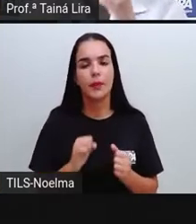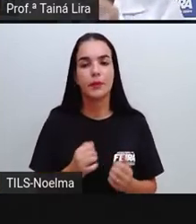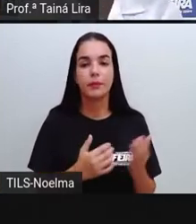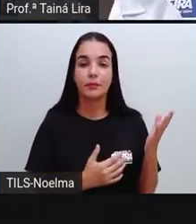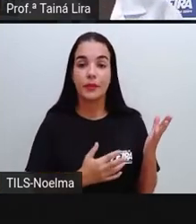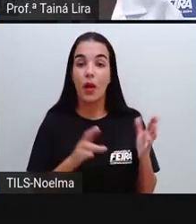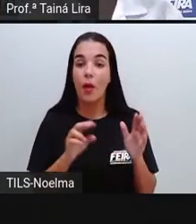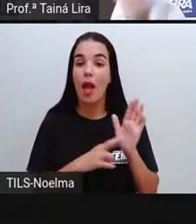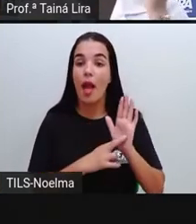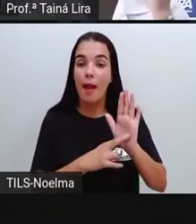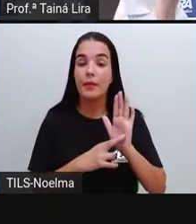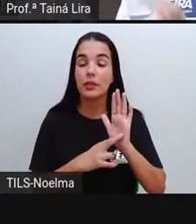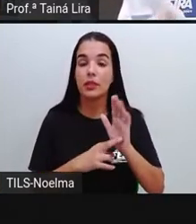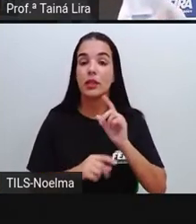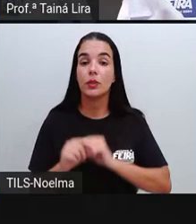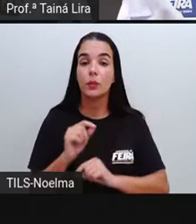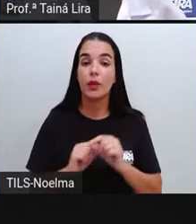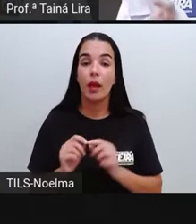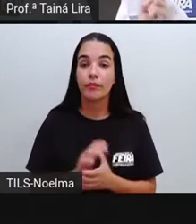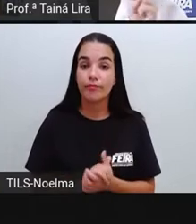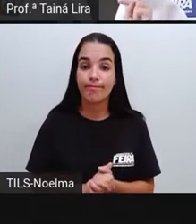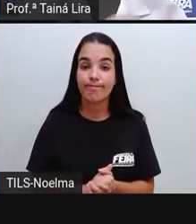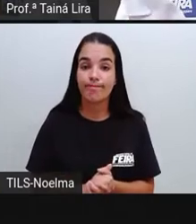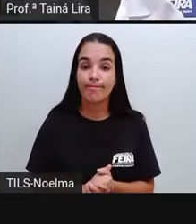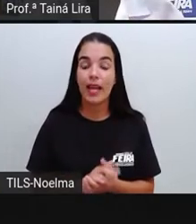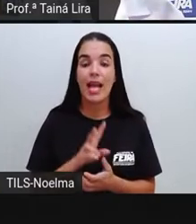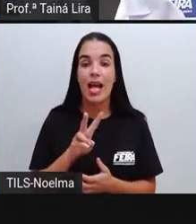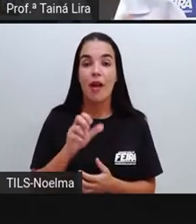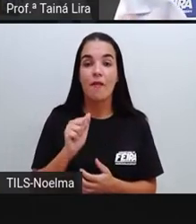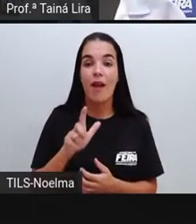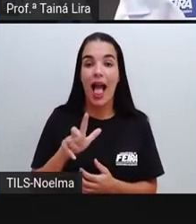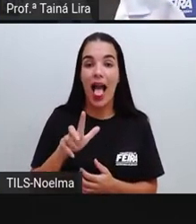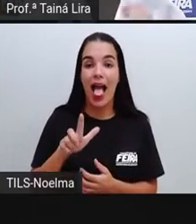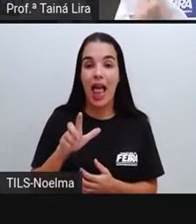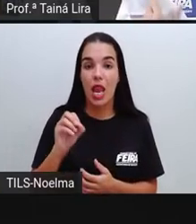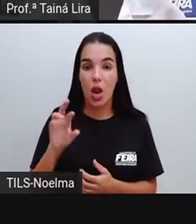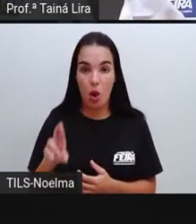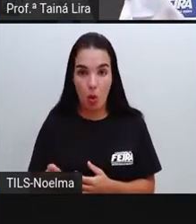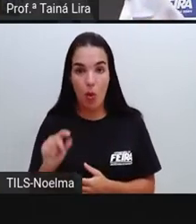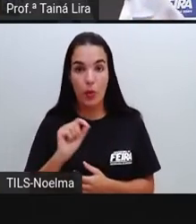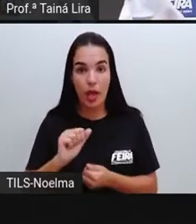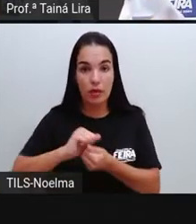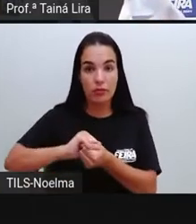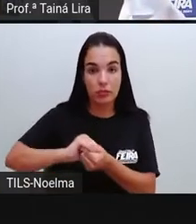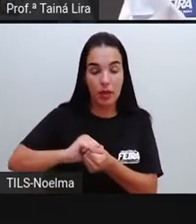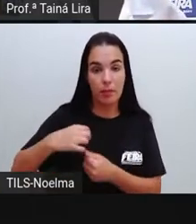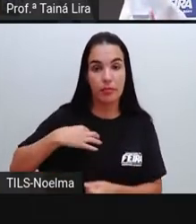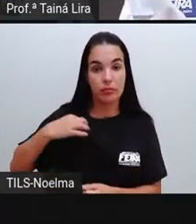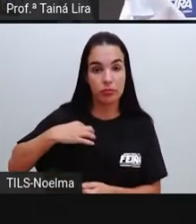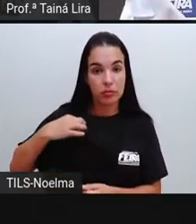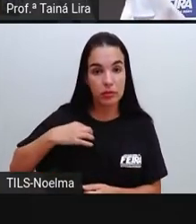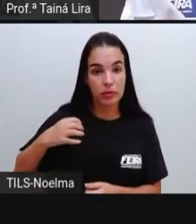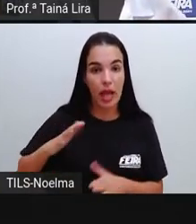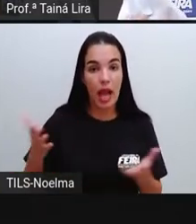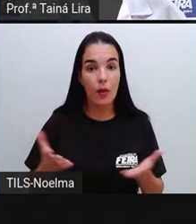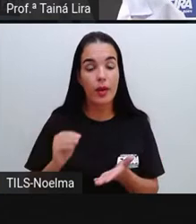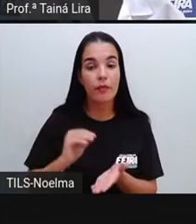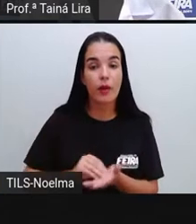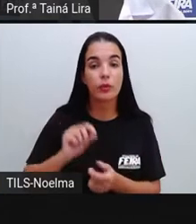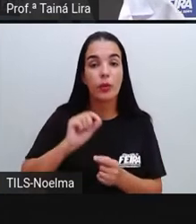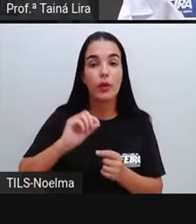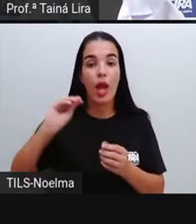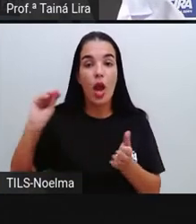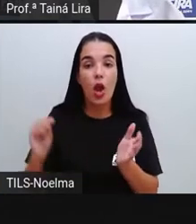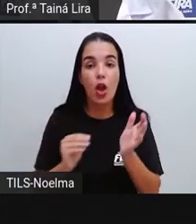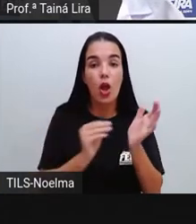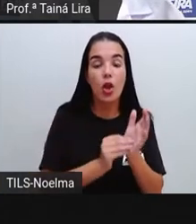está representando, segundo o ano, justamente o valor, né, do sabão em pó. Falta agora a gente colocar